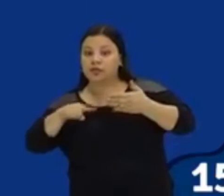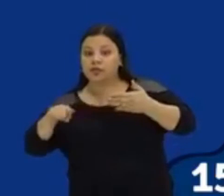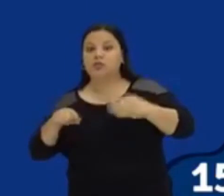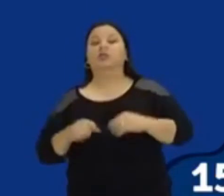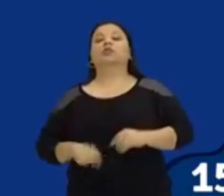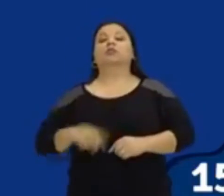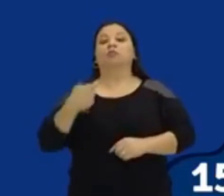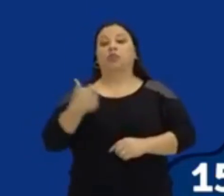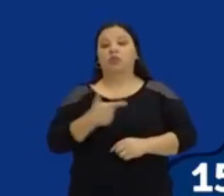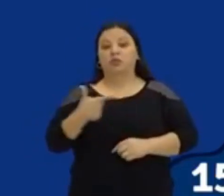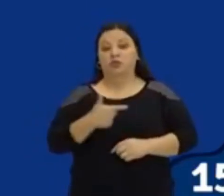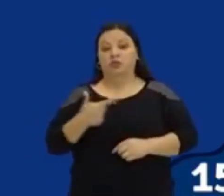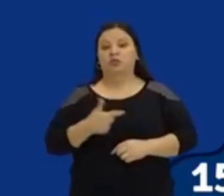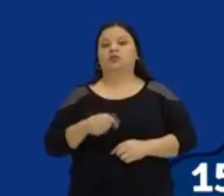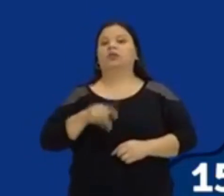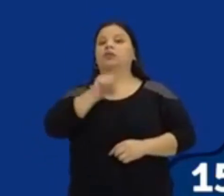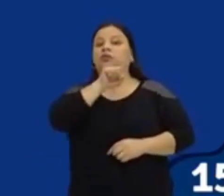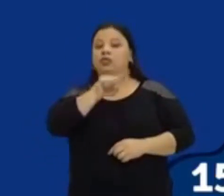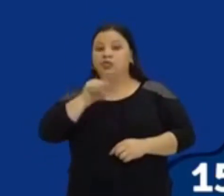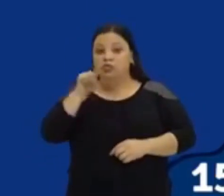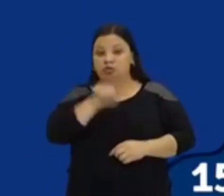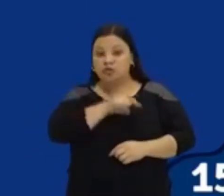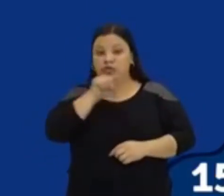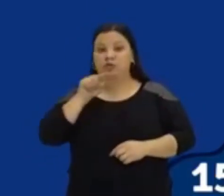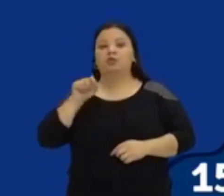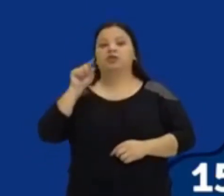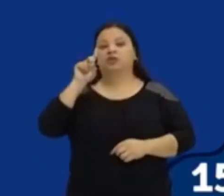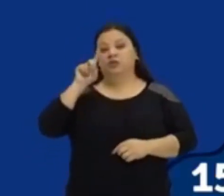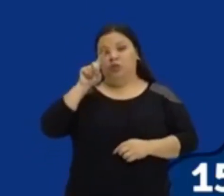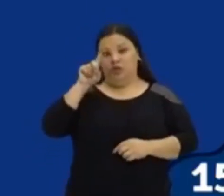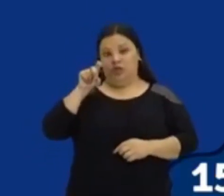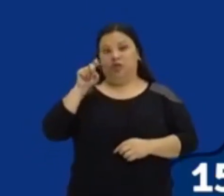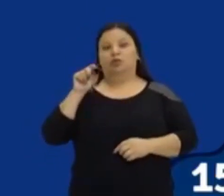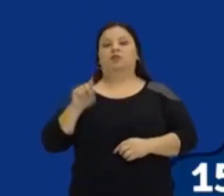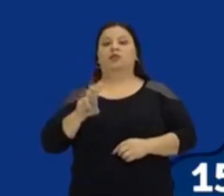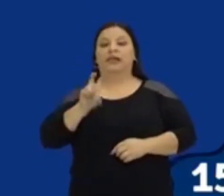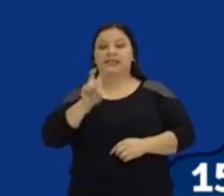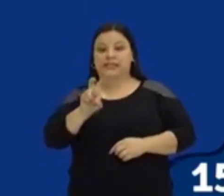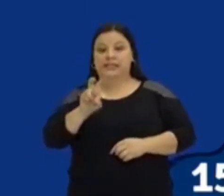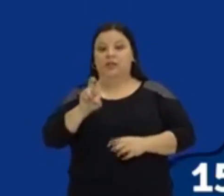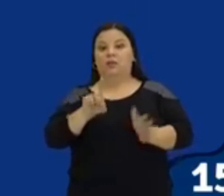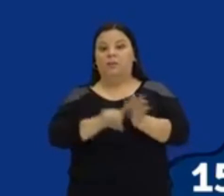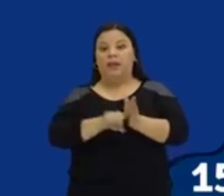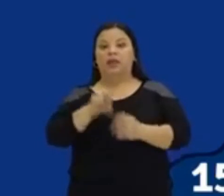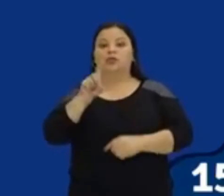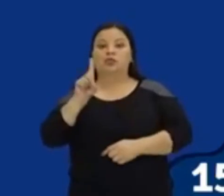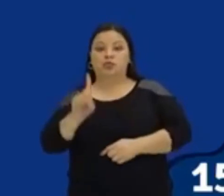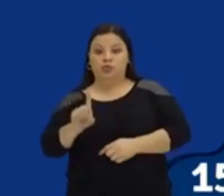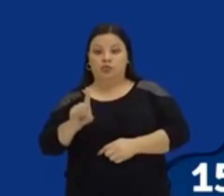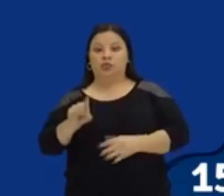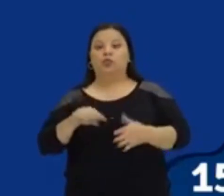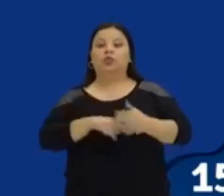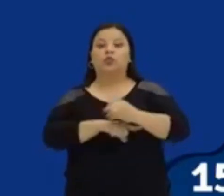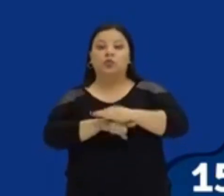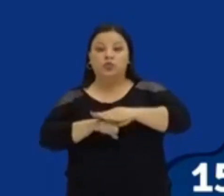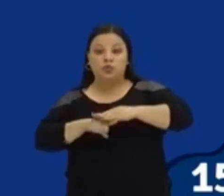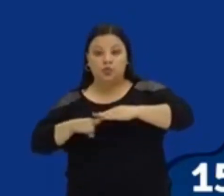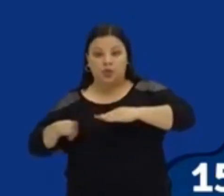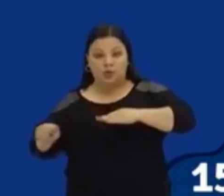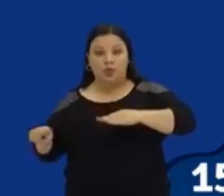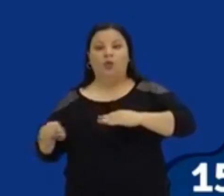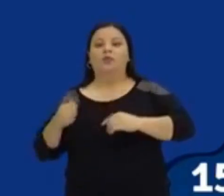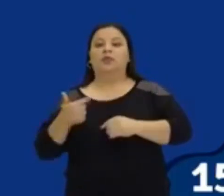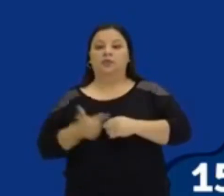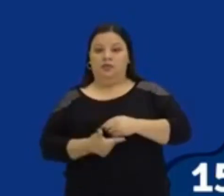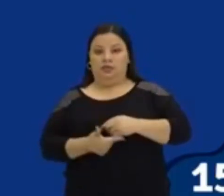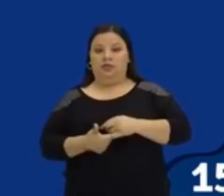linhas, olha. x duas linhas que vai ficar o quê? 5 menos 1 dividido por 2 um é positivo